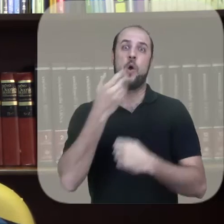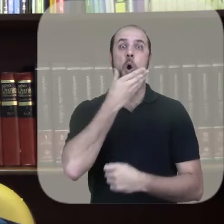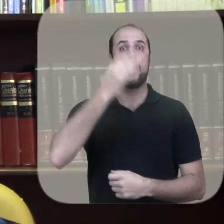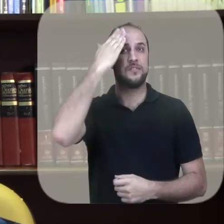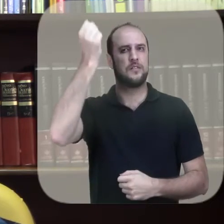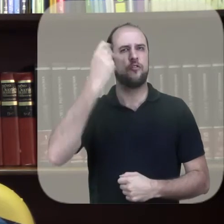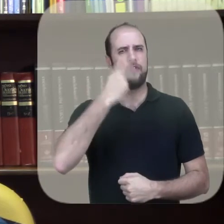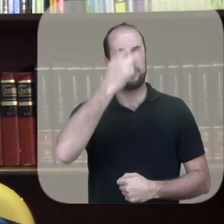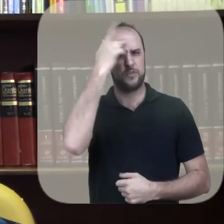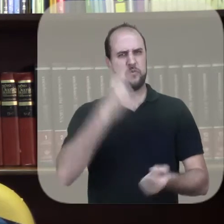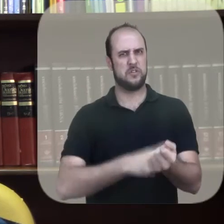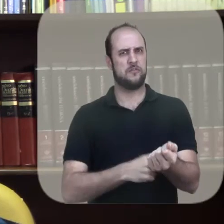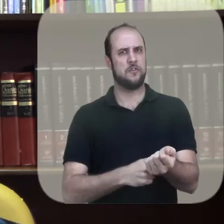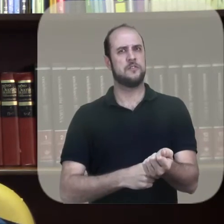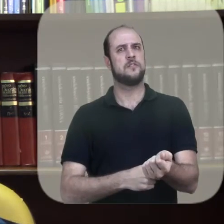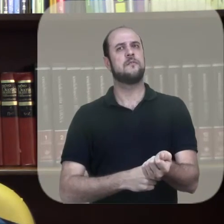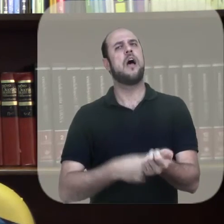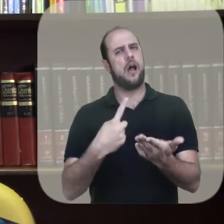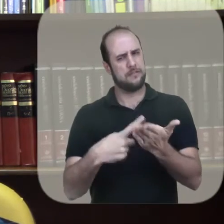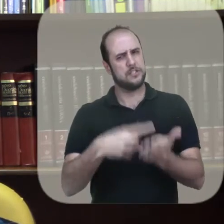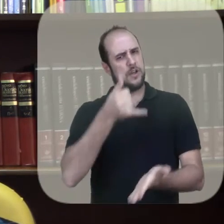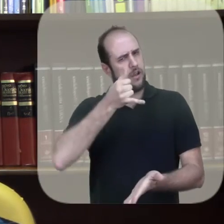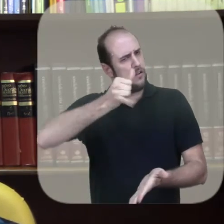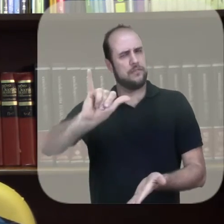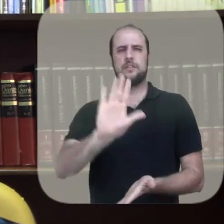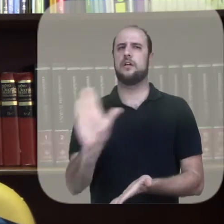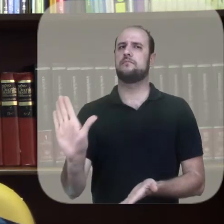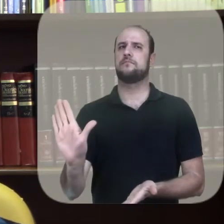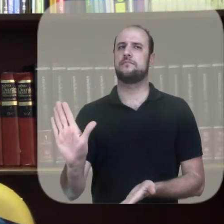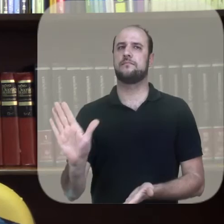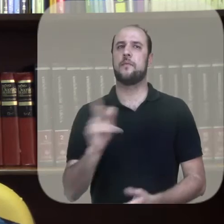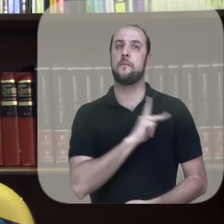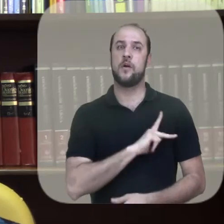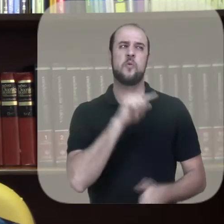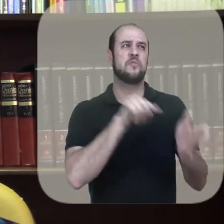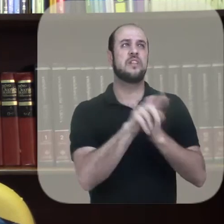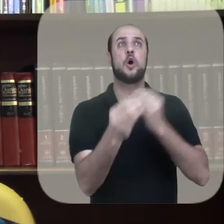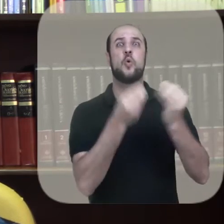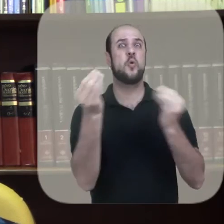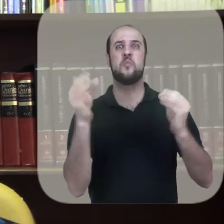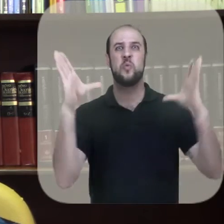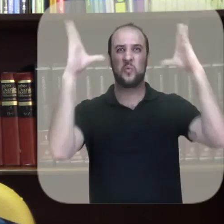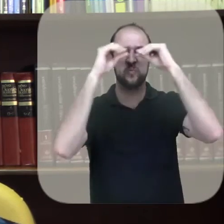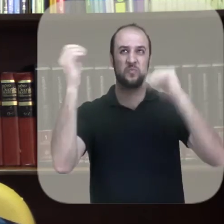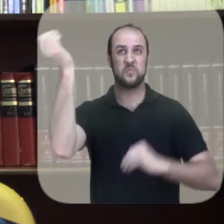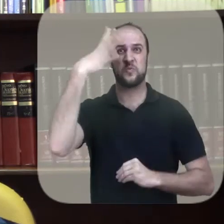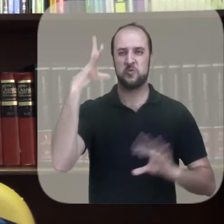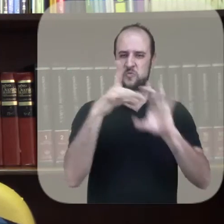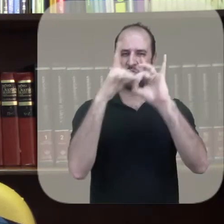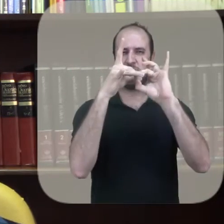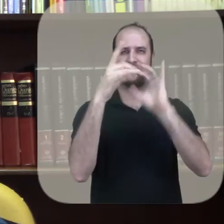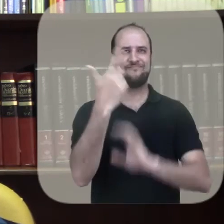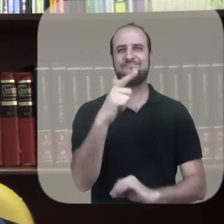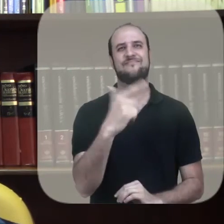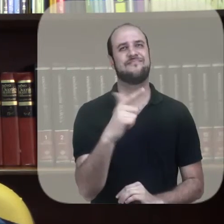Salomão, falando sobre o iracundo, afirma, não te associes com eles. E Paulo pergunta que sociedade ou comunhão pode haver entre luz e as